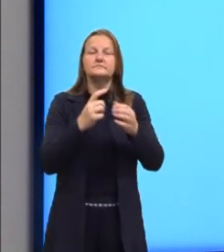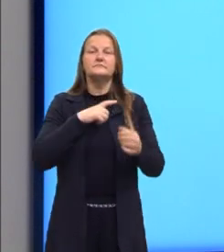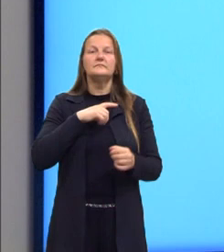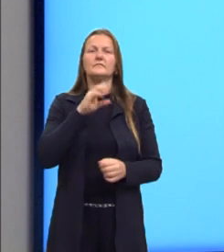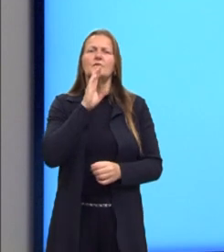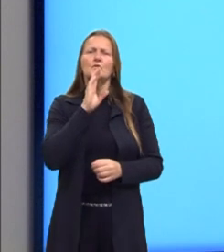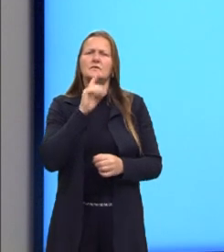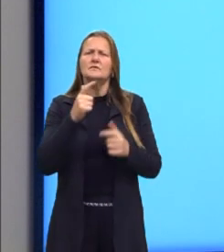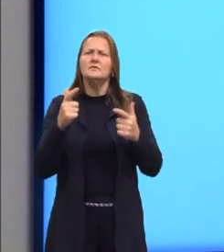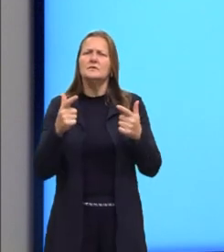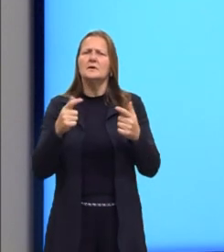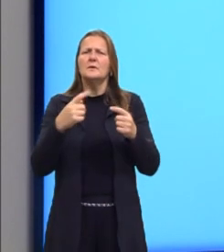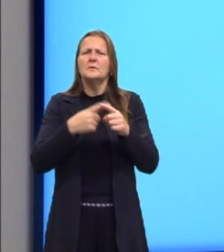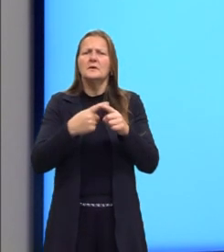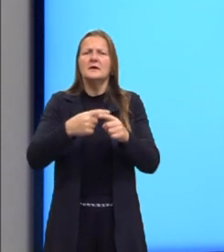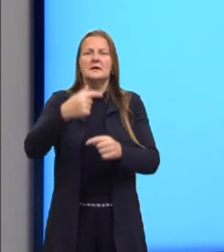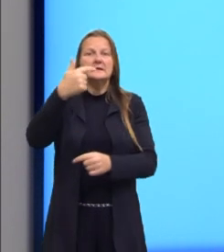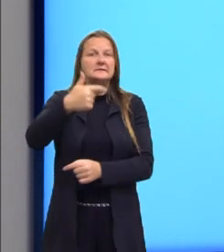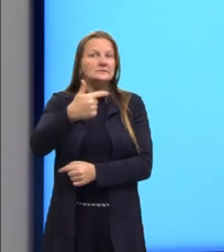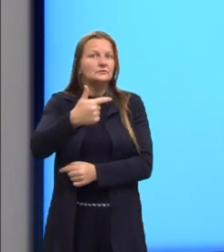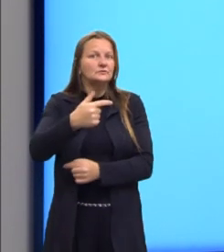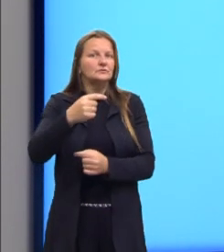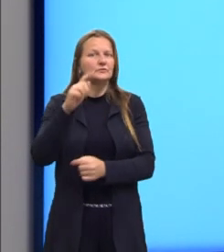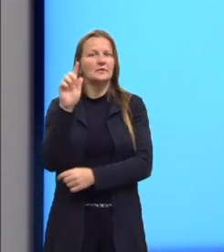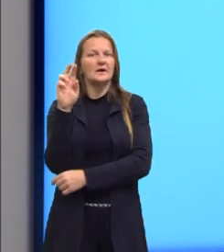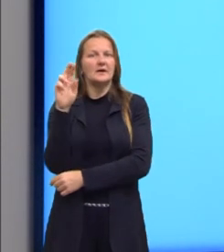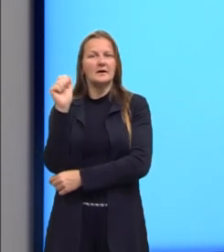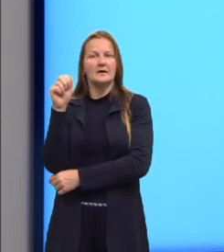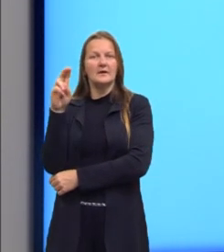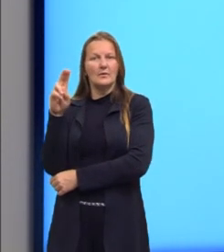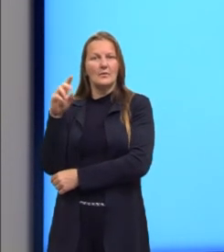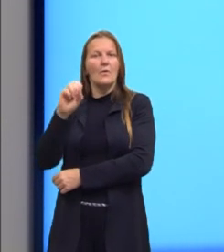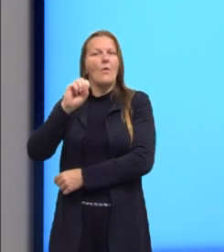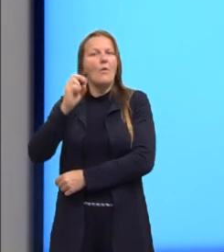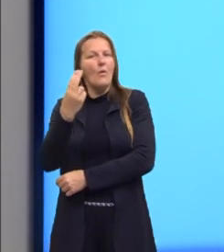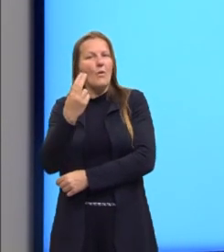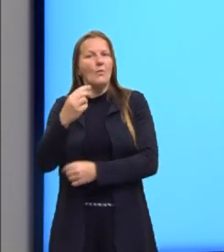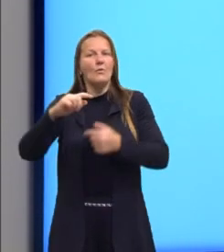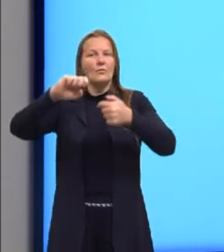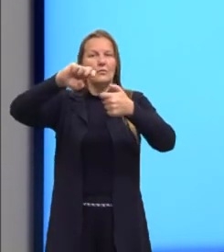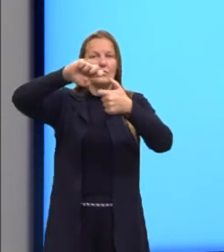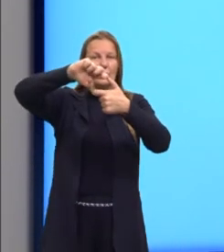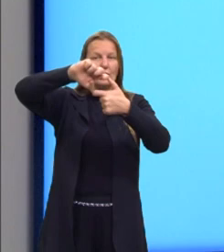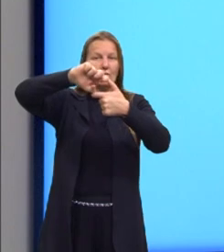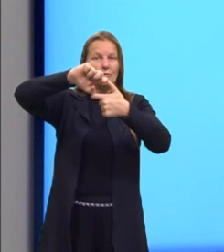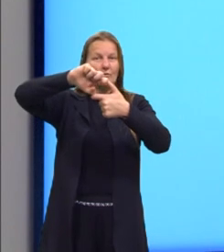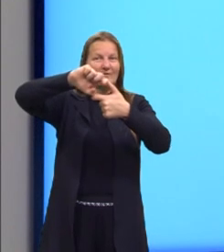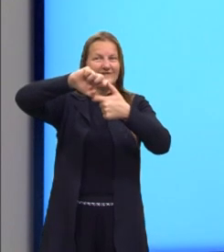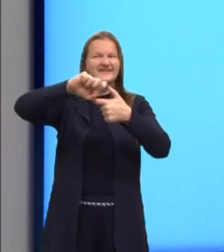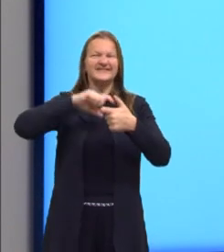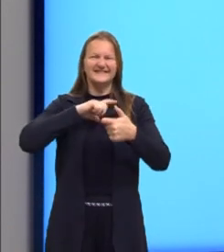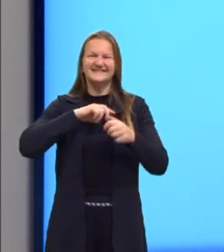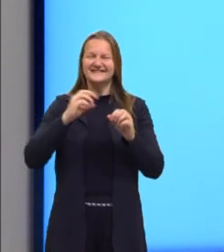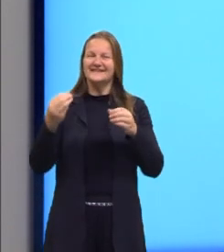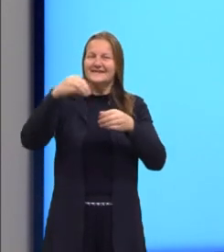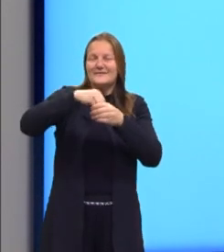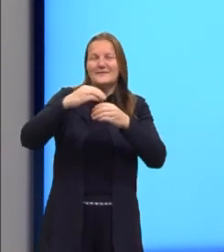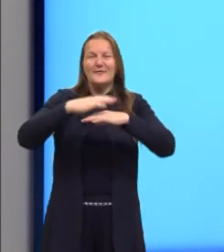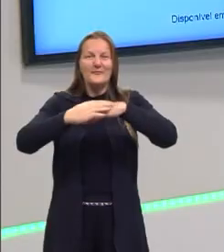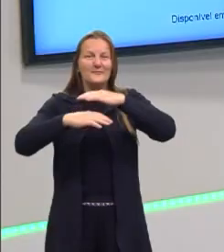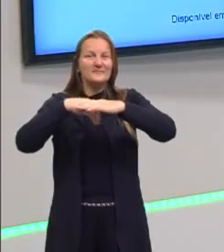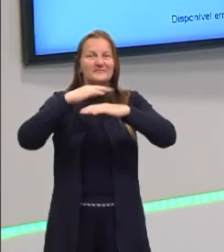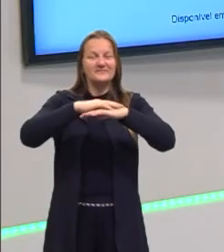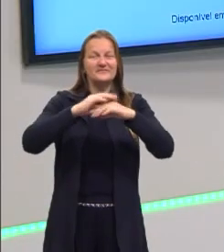conhecida como função do segundo grau, ou também como função quadrática, quando em sua lei de formação,